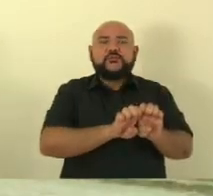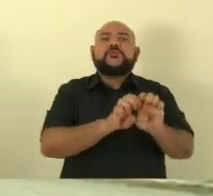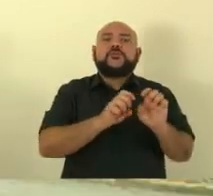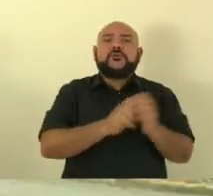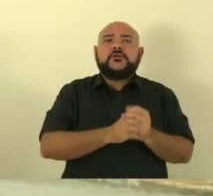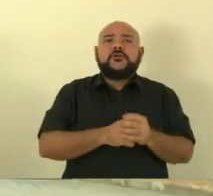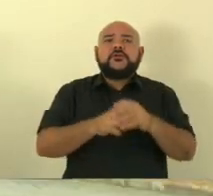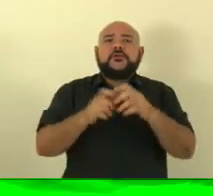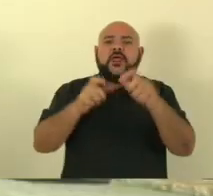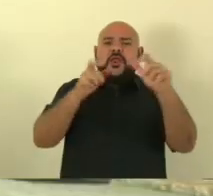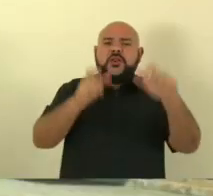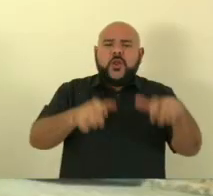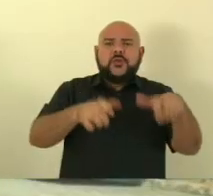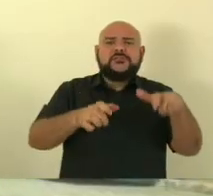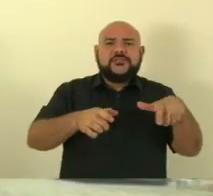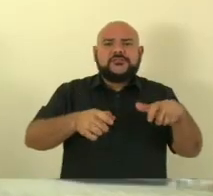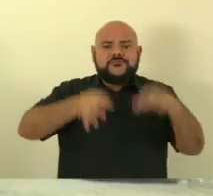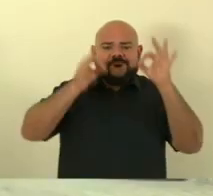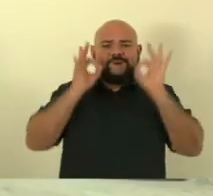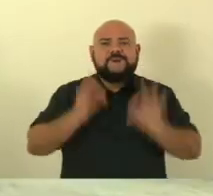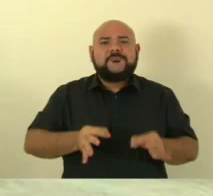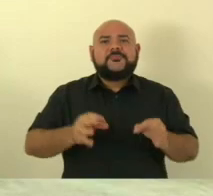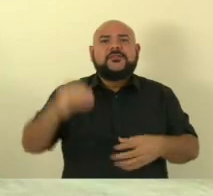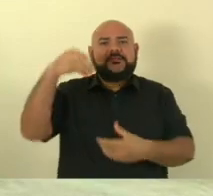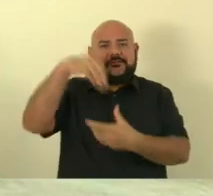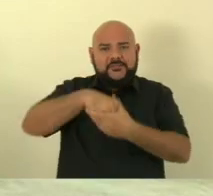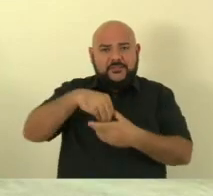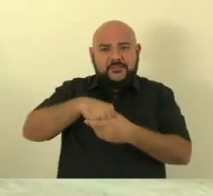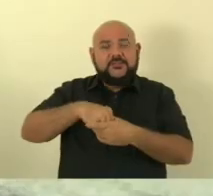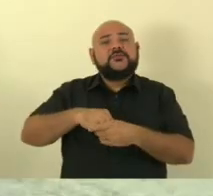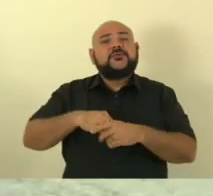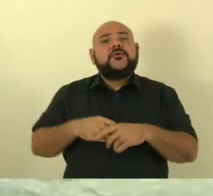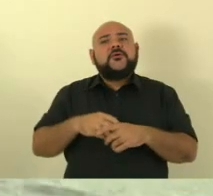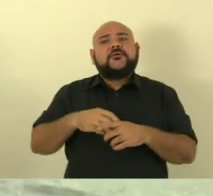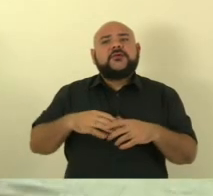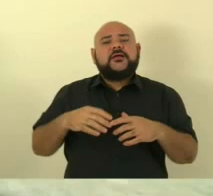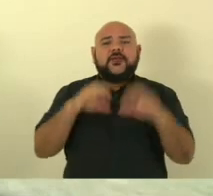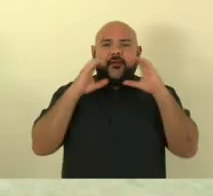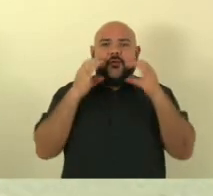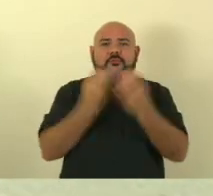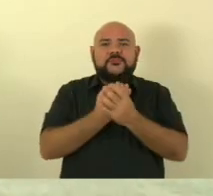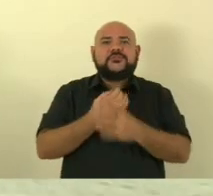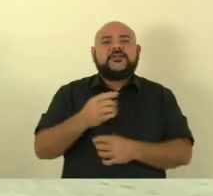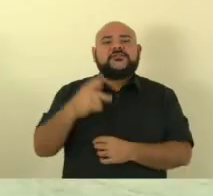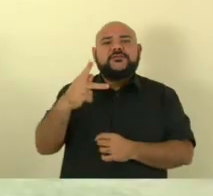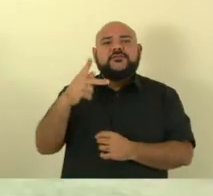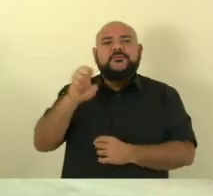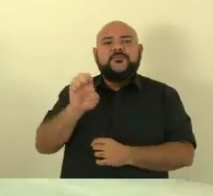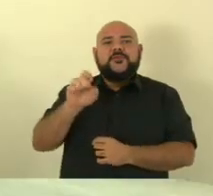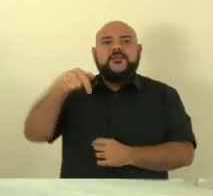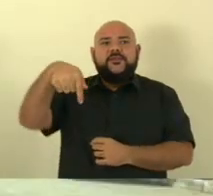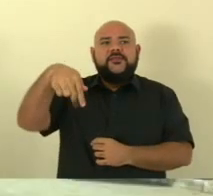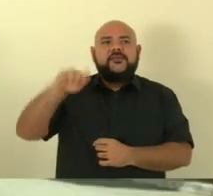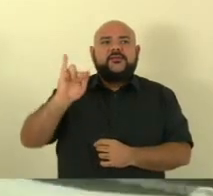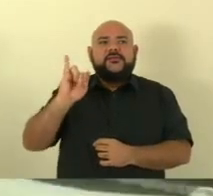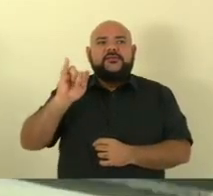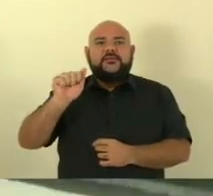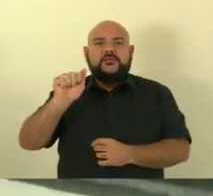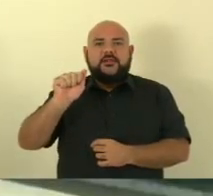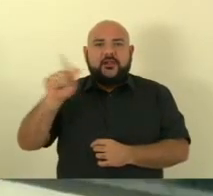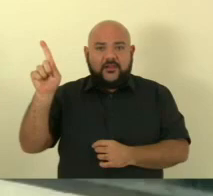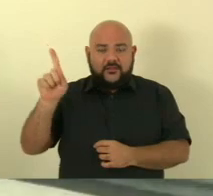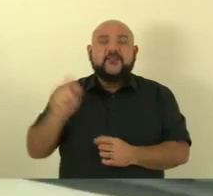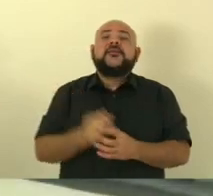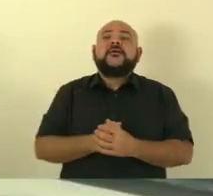localização precisa na comunidade do distrito de Pequiá, ela com certeza fará a diferença para o